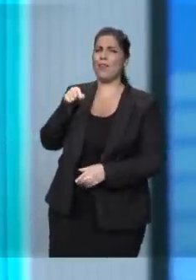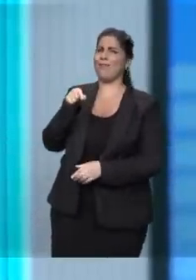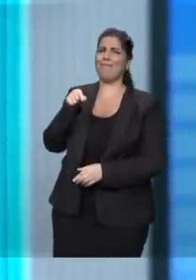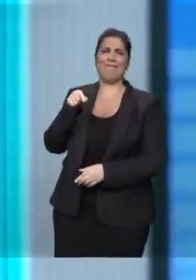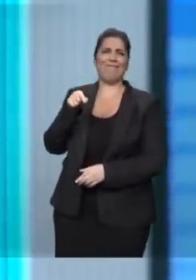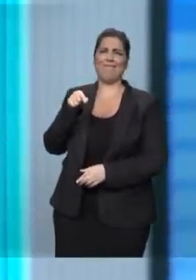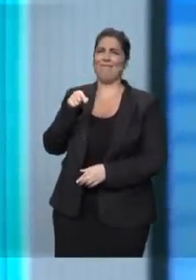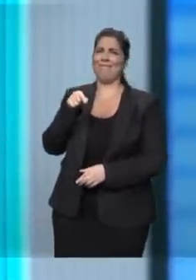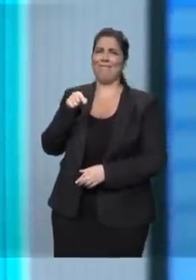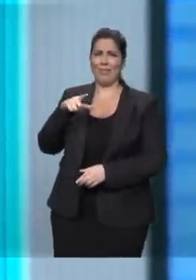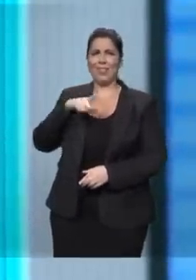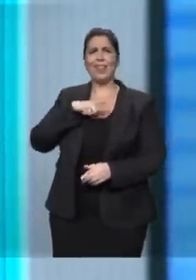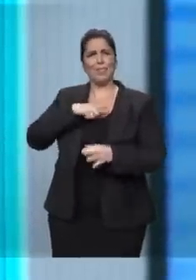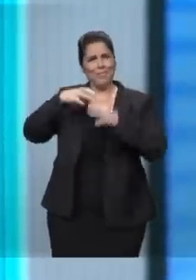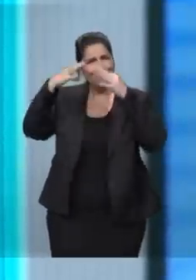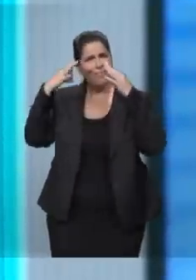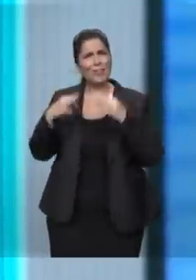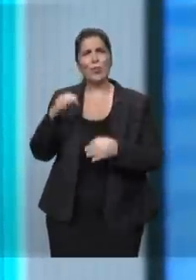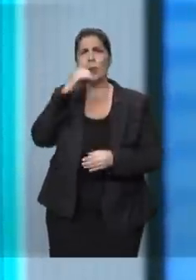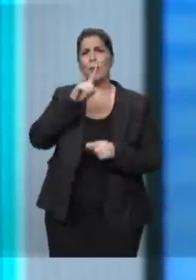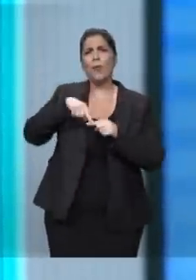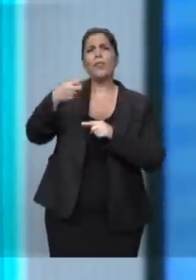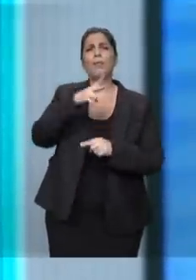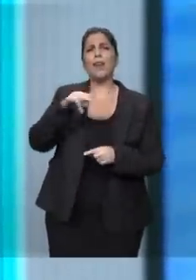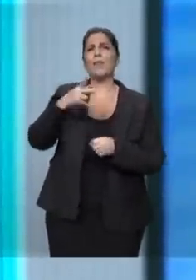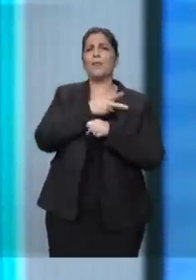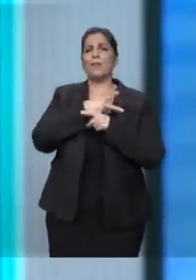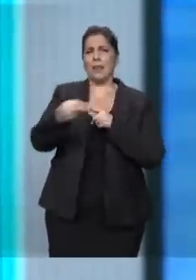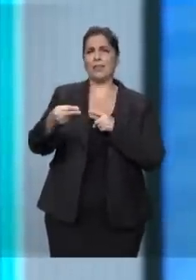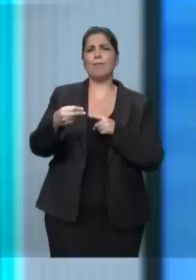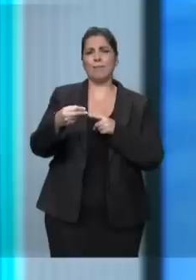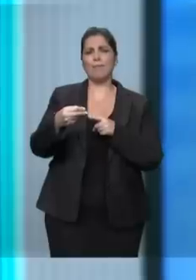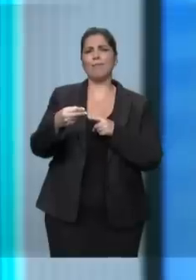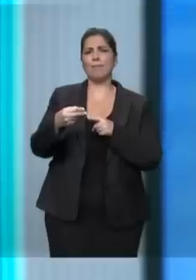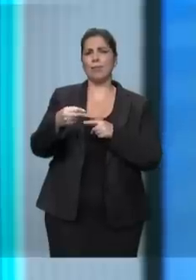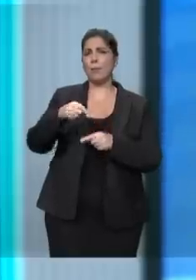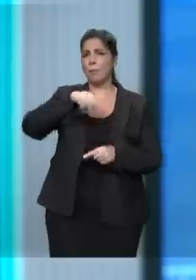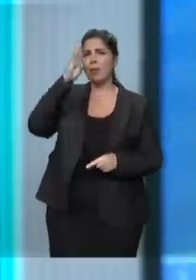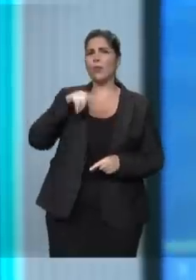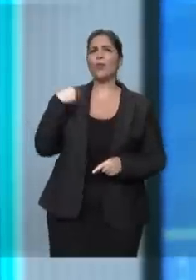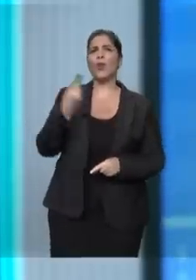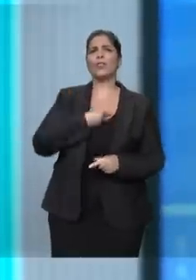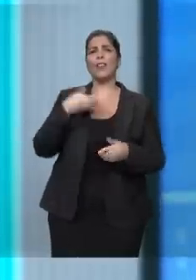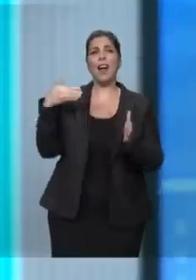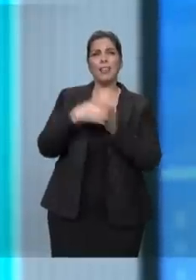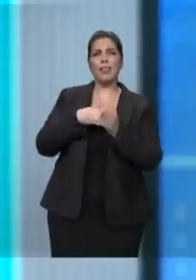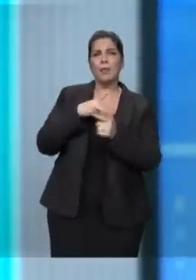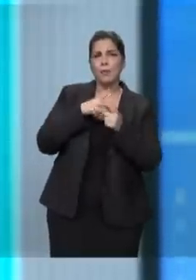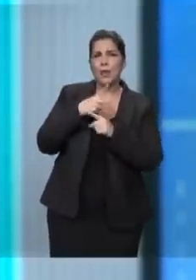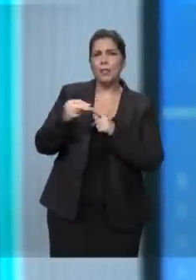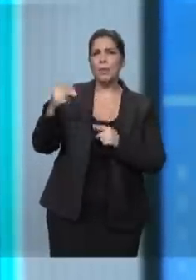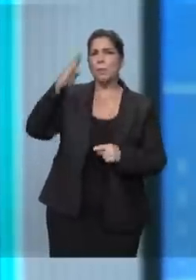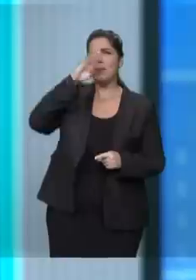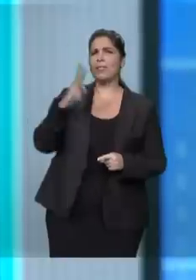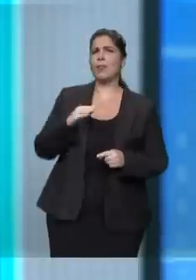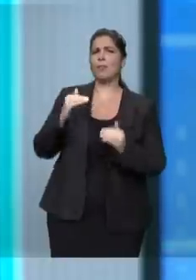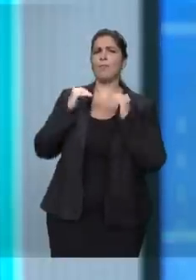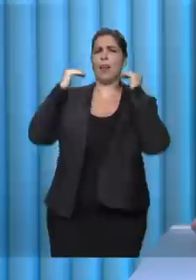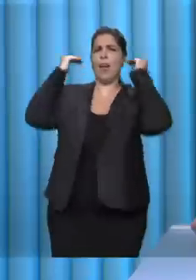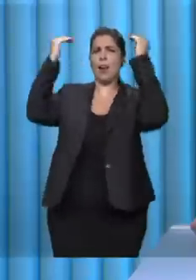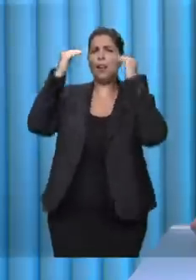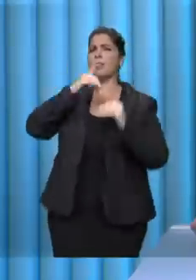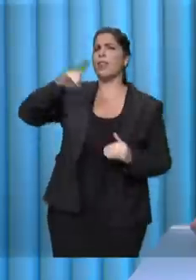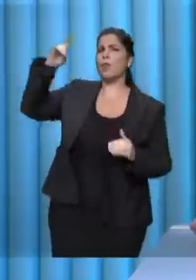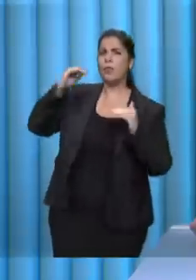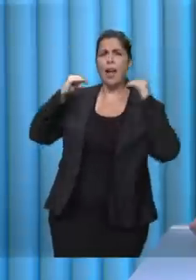Tenho certeza que no próximo domingo venceremos as eleições. Vamos lá, o Brasil é nosso, até a vitória. Brasil acima de tudo, Deus acima